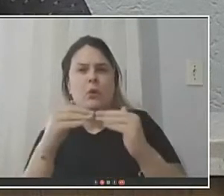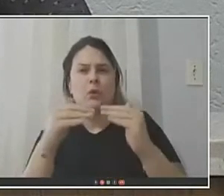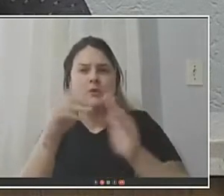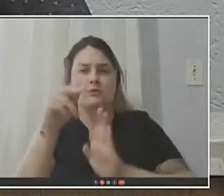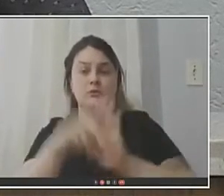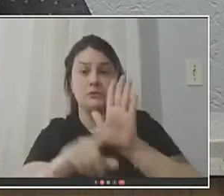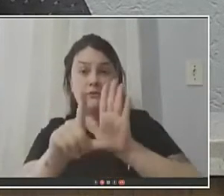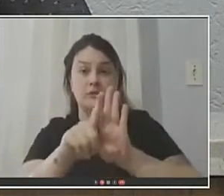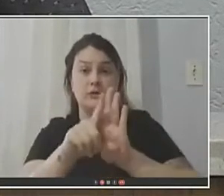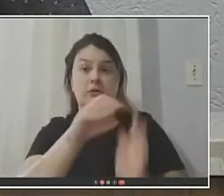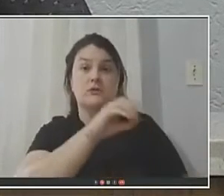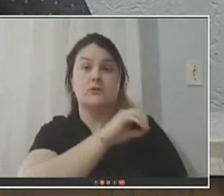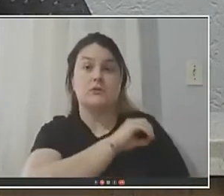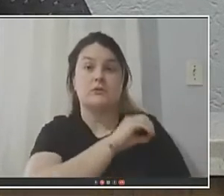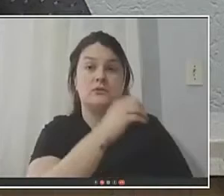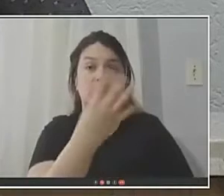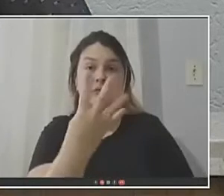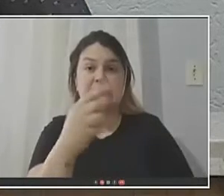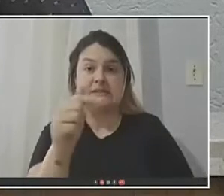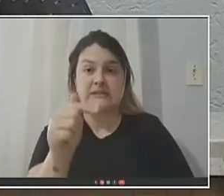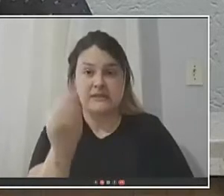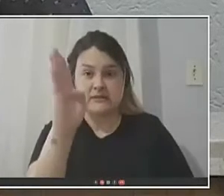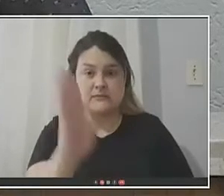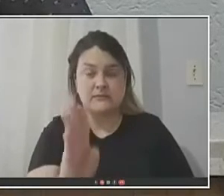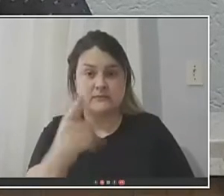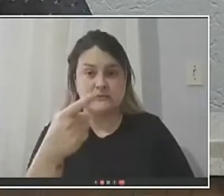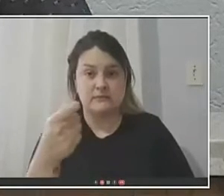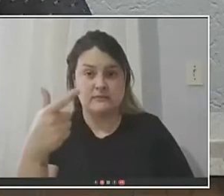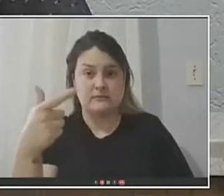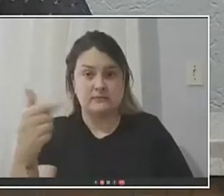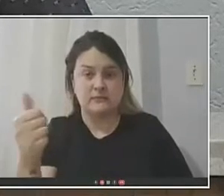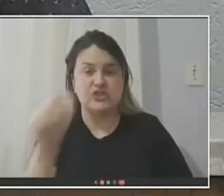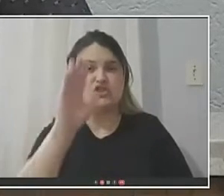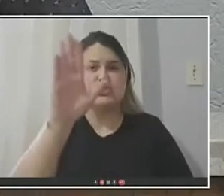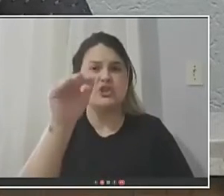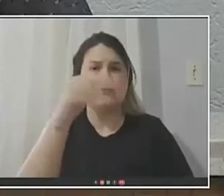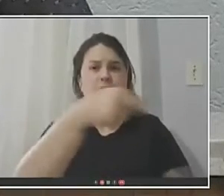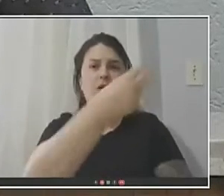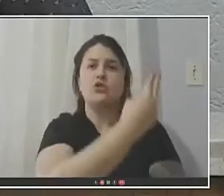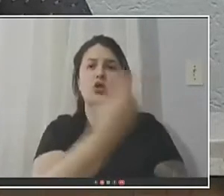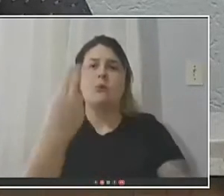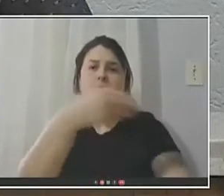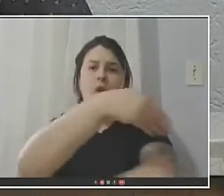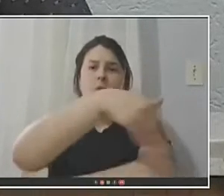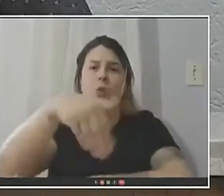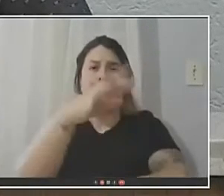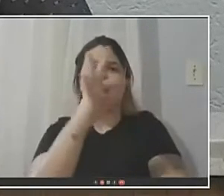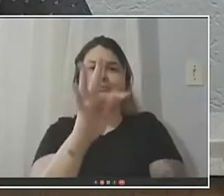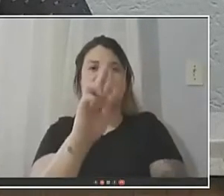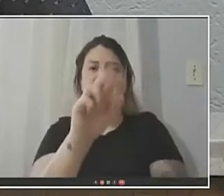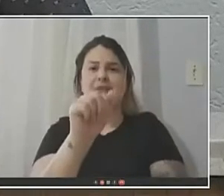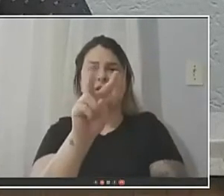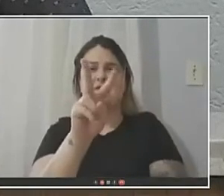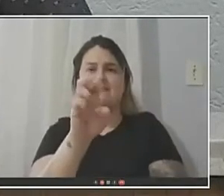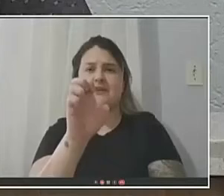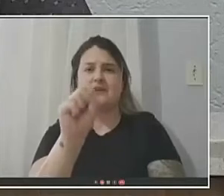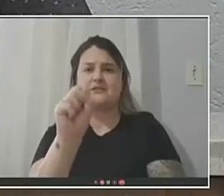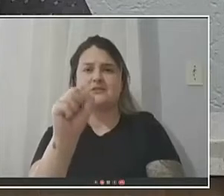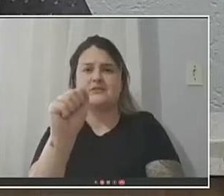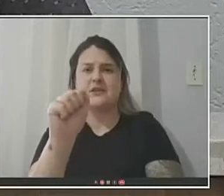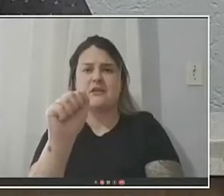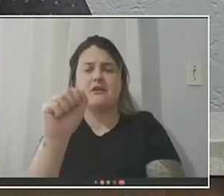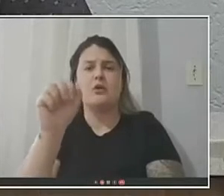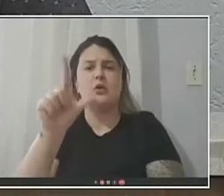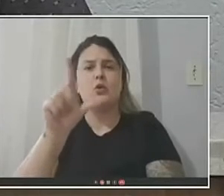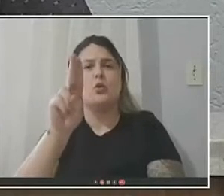de lei ordinária de número 47 de 2021. Denomina de travessia Luiz Alberto Moreira de Castilho, a